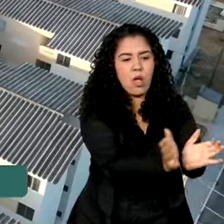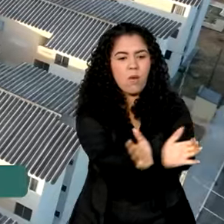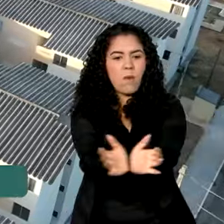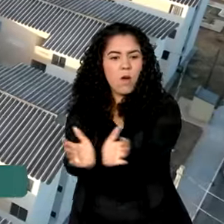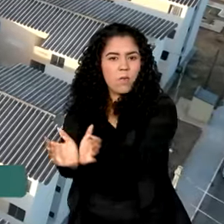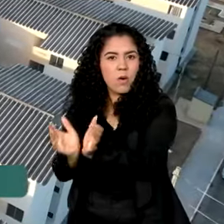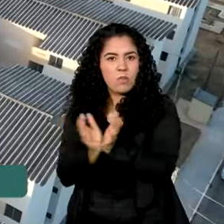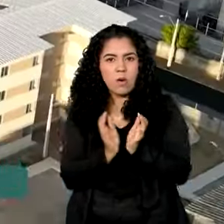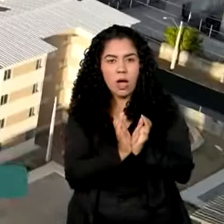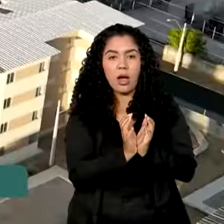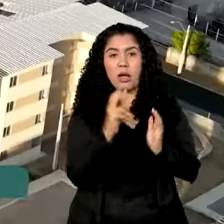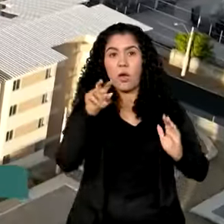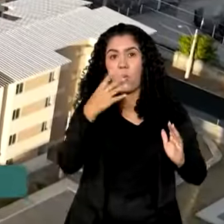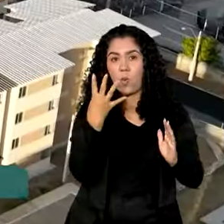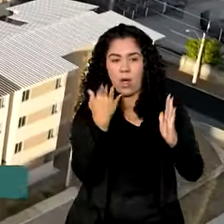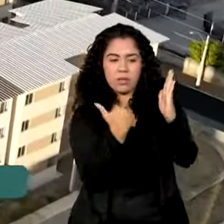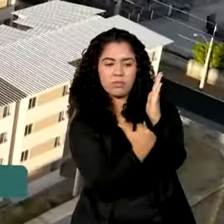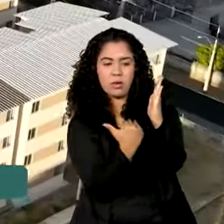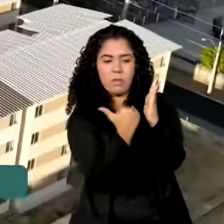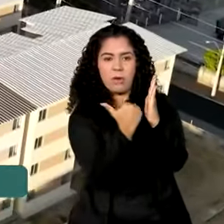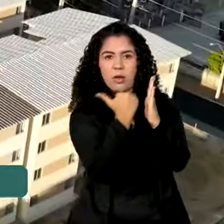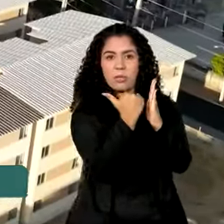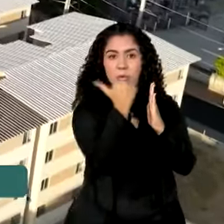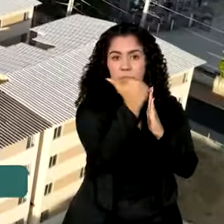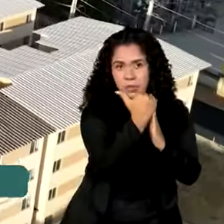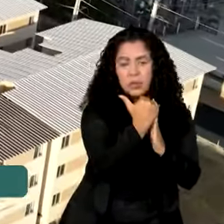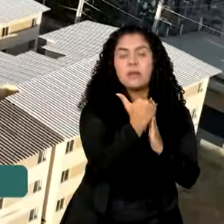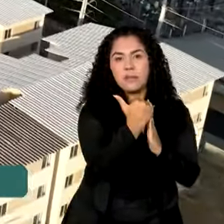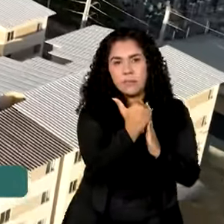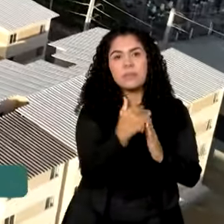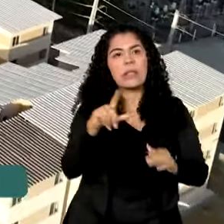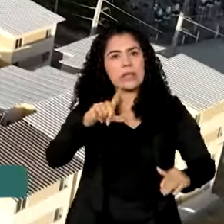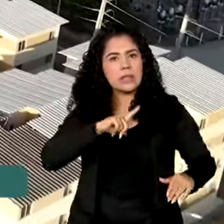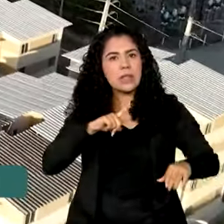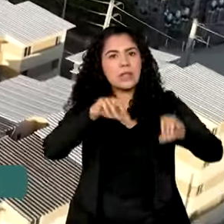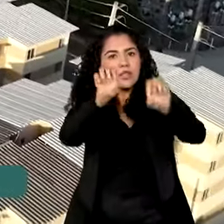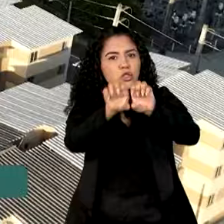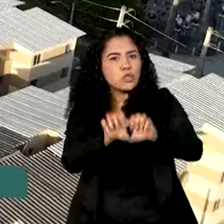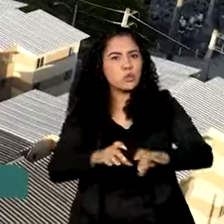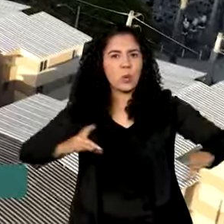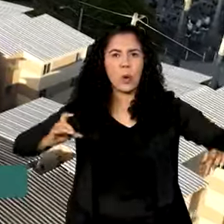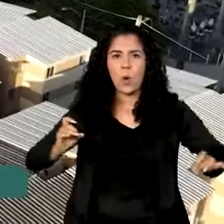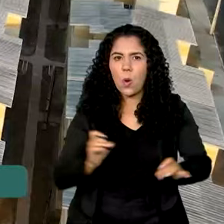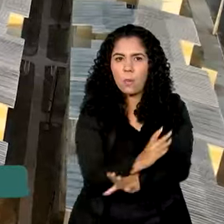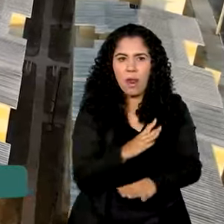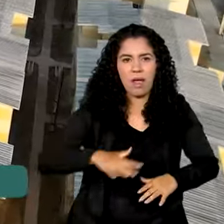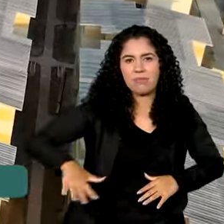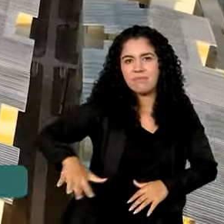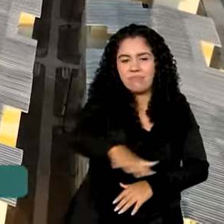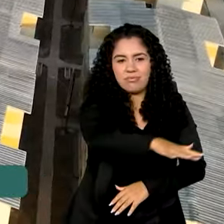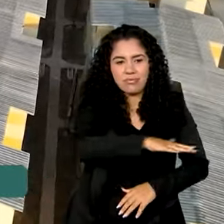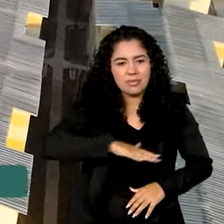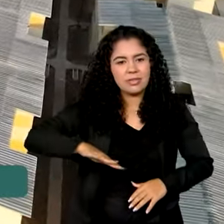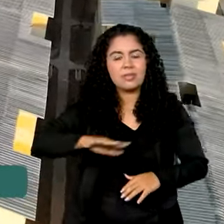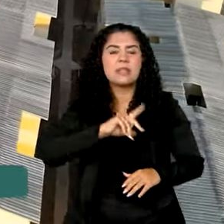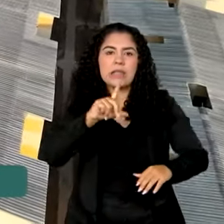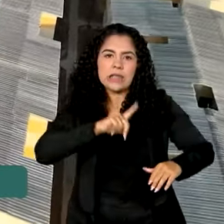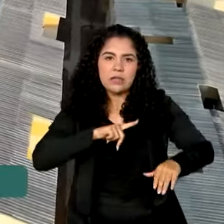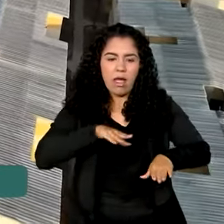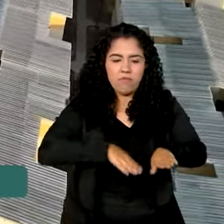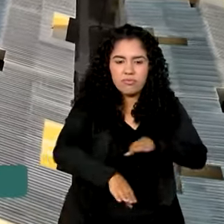com 4 unidades por andar. Os futuros moradores contam com infraestrutura completa no residencial, com asfalto,